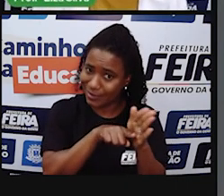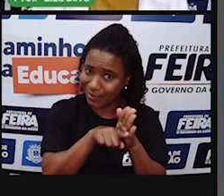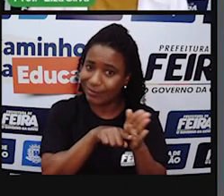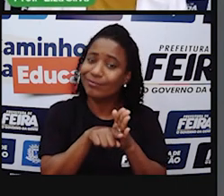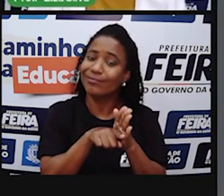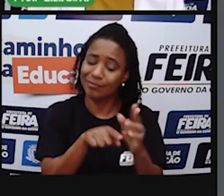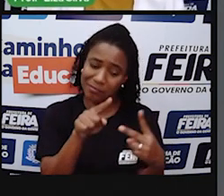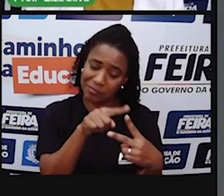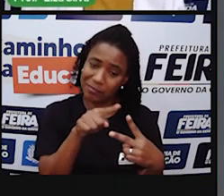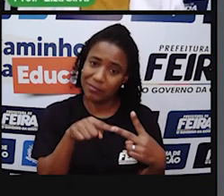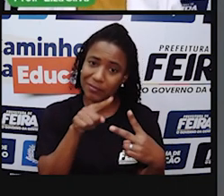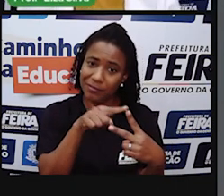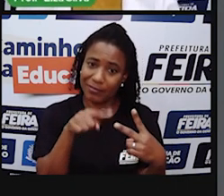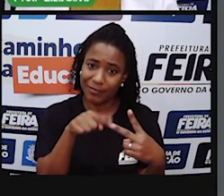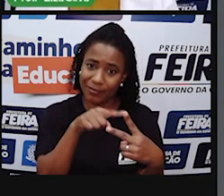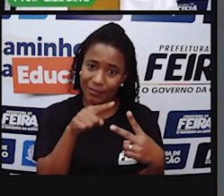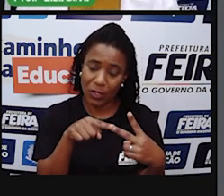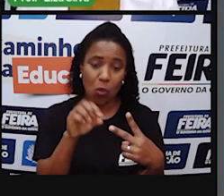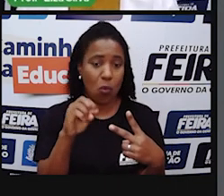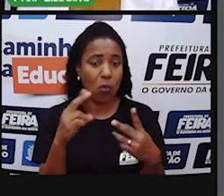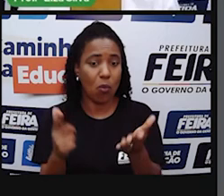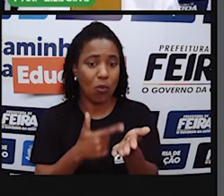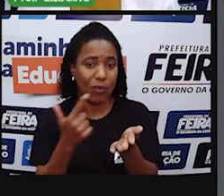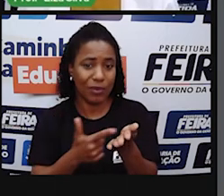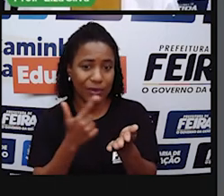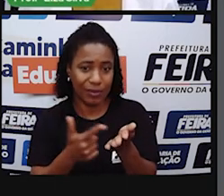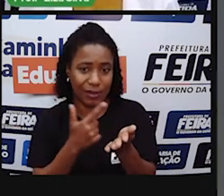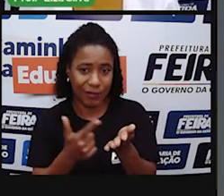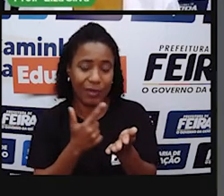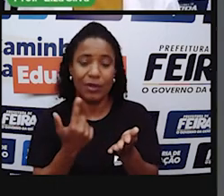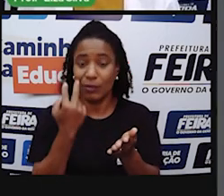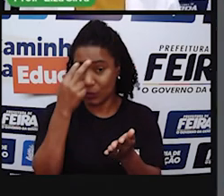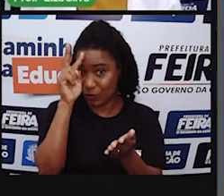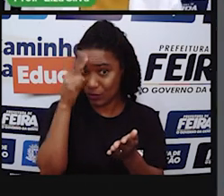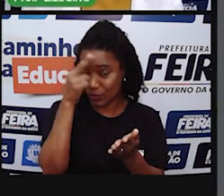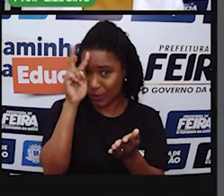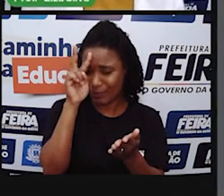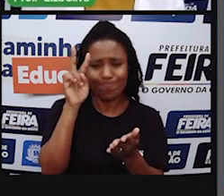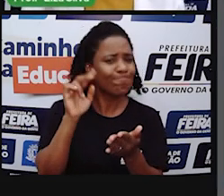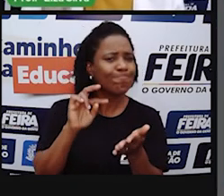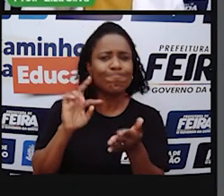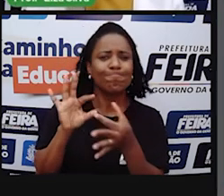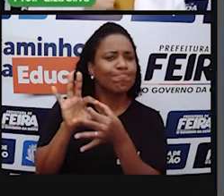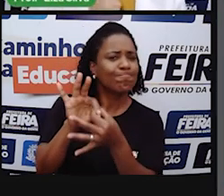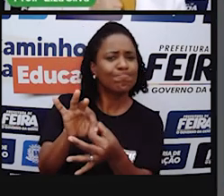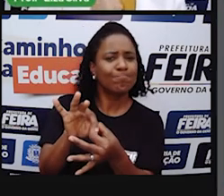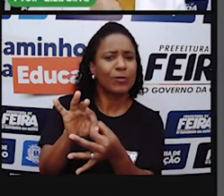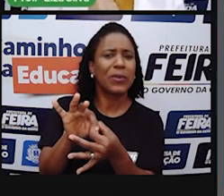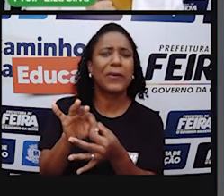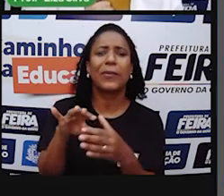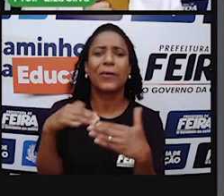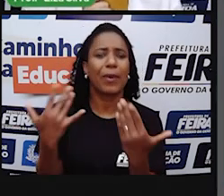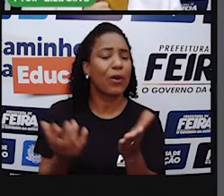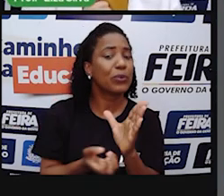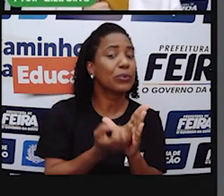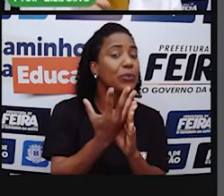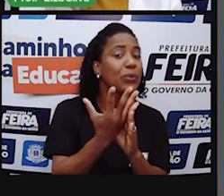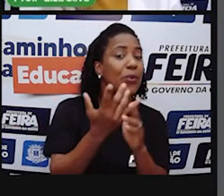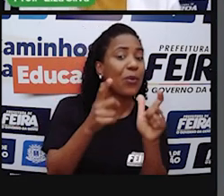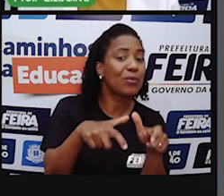Pesquisar Na internet Ou em livros Que você tenha Acesso Qual a história Por detrás Dessa afirmação